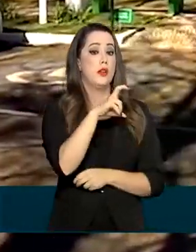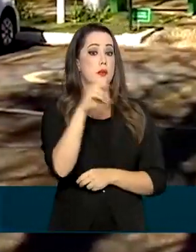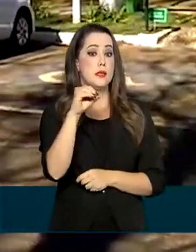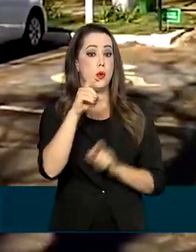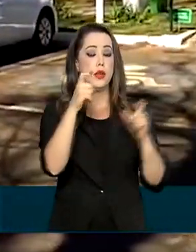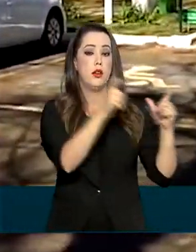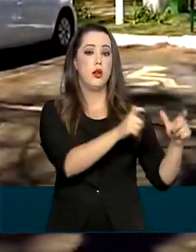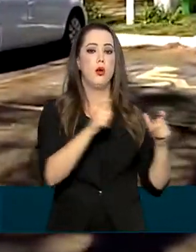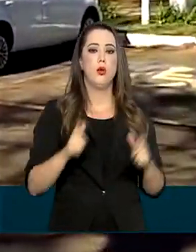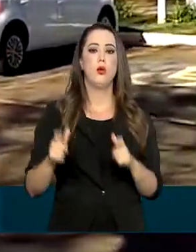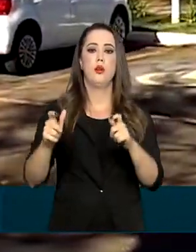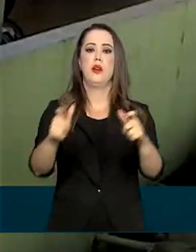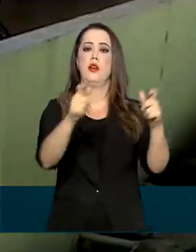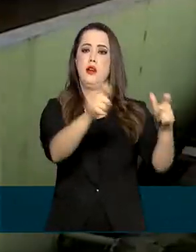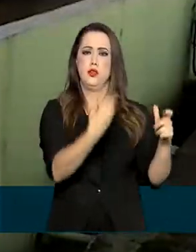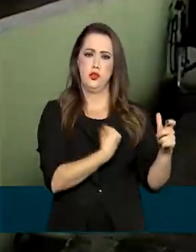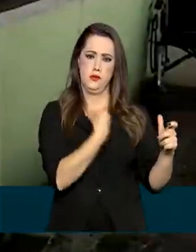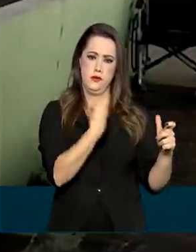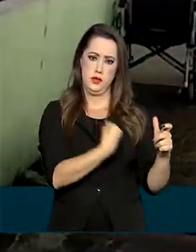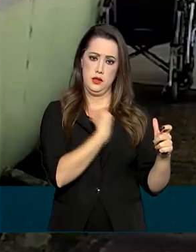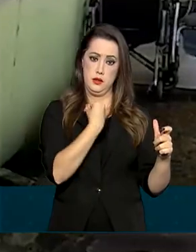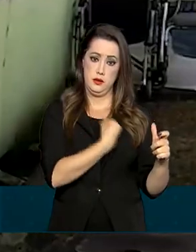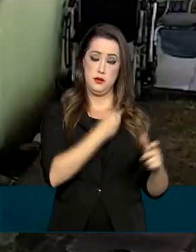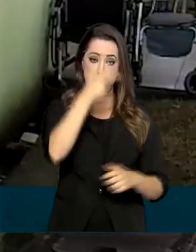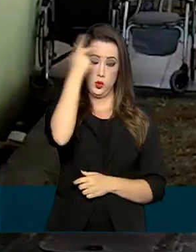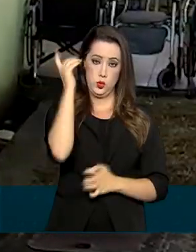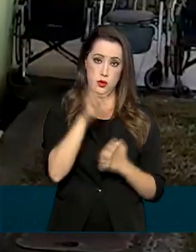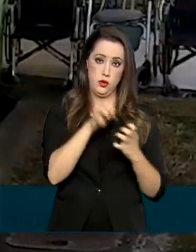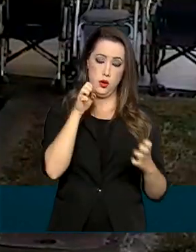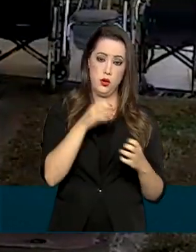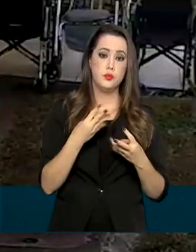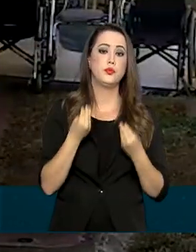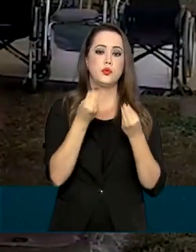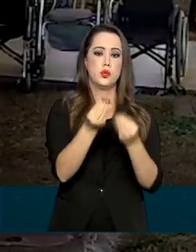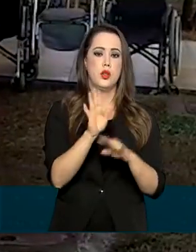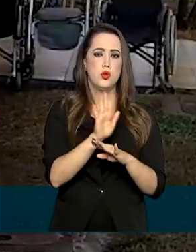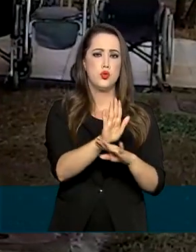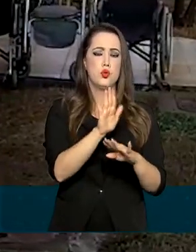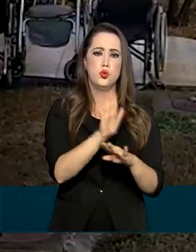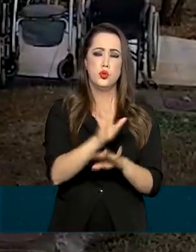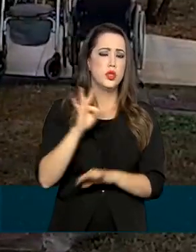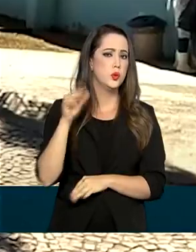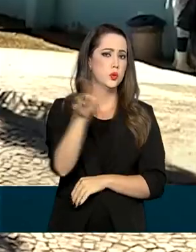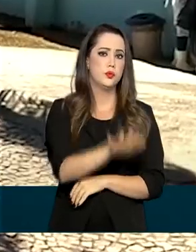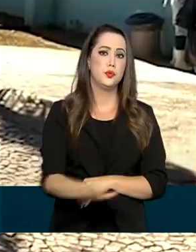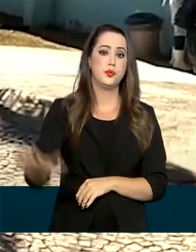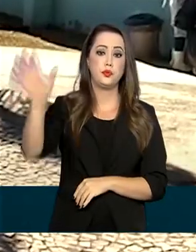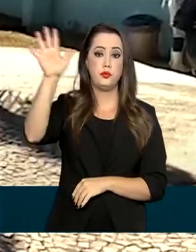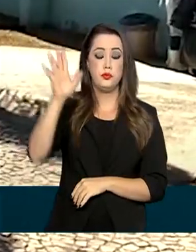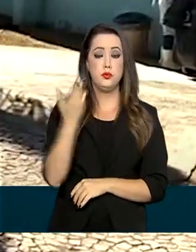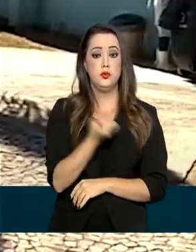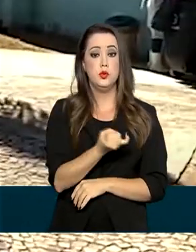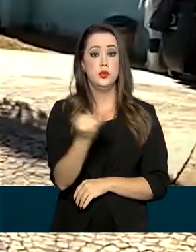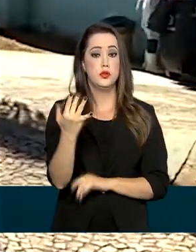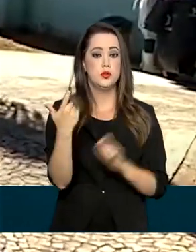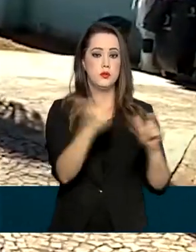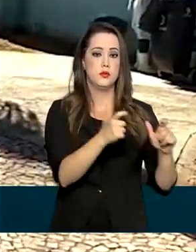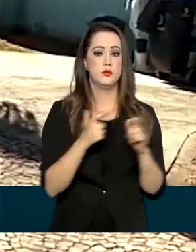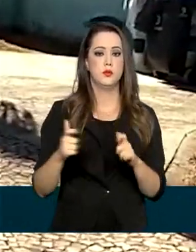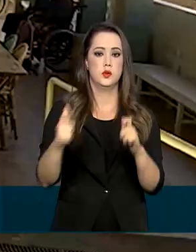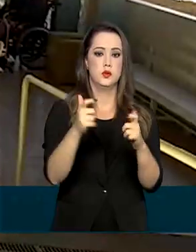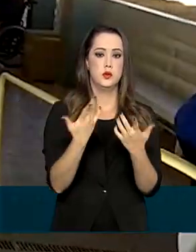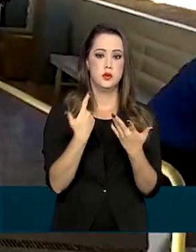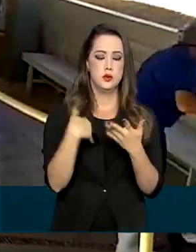instituições de longa permanência para idosos foram beneficiadas em todo o país. E muitas casas de